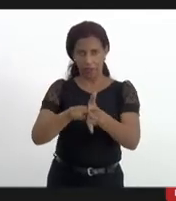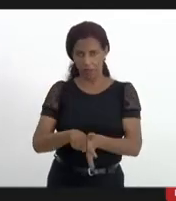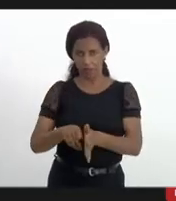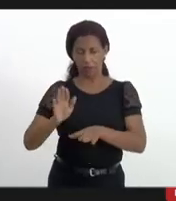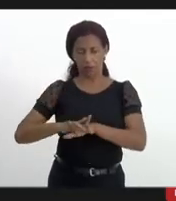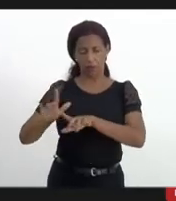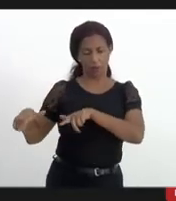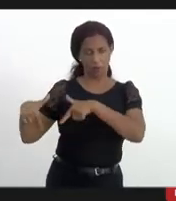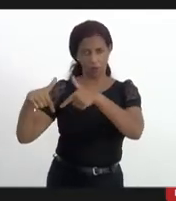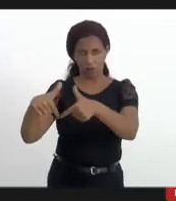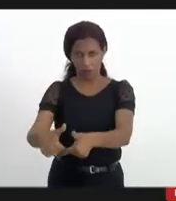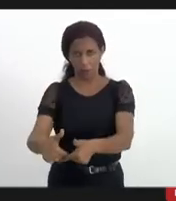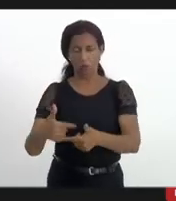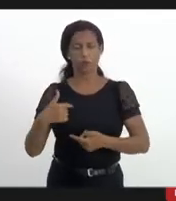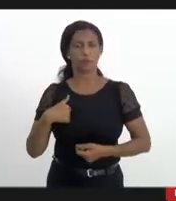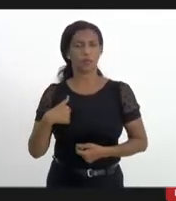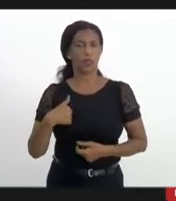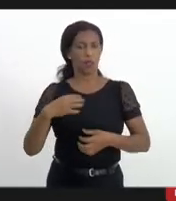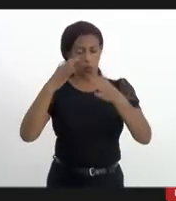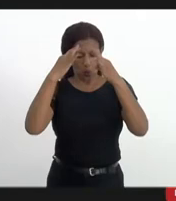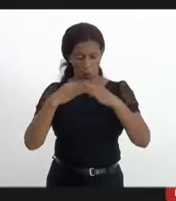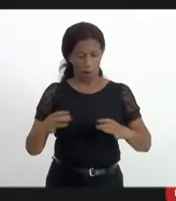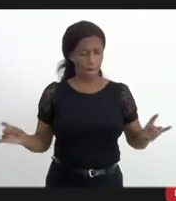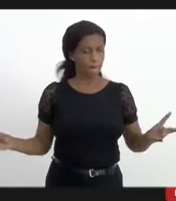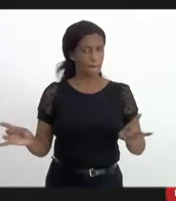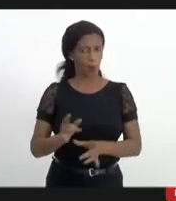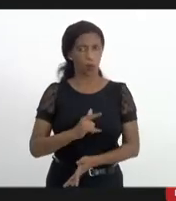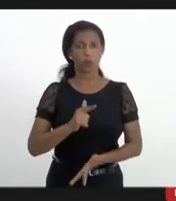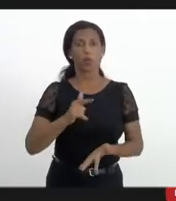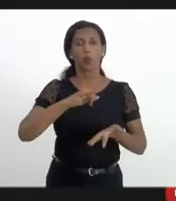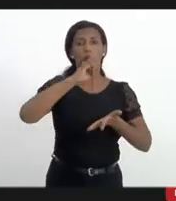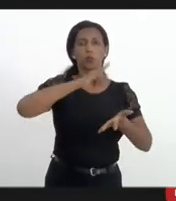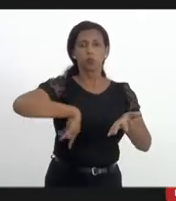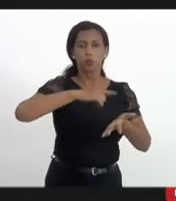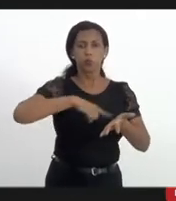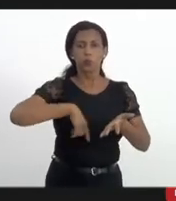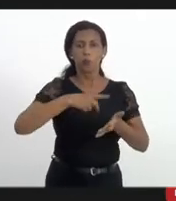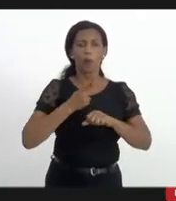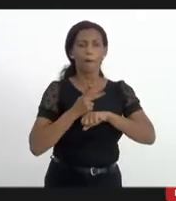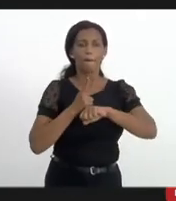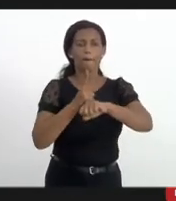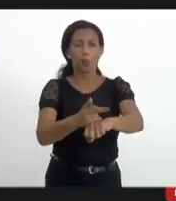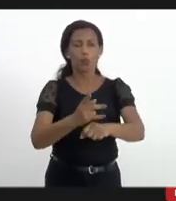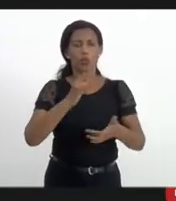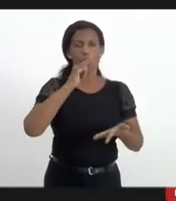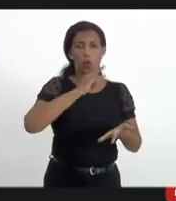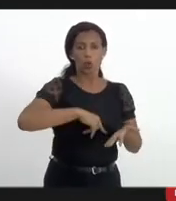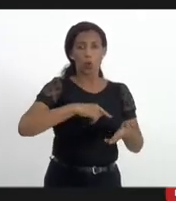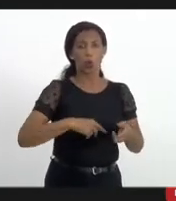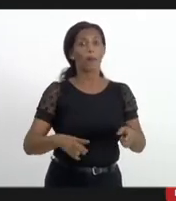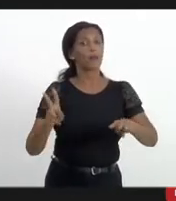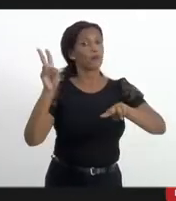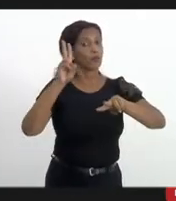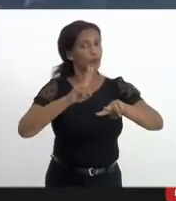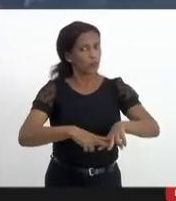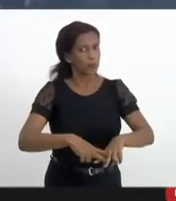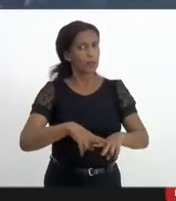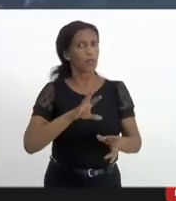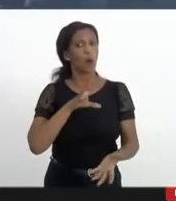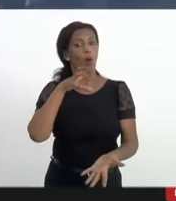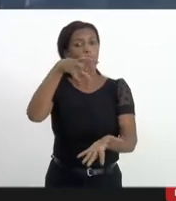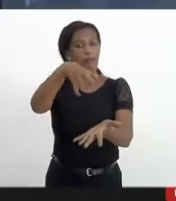devidamente munida dos respectivos mandados de busca e de prisão dentro da localidade. Nesse caso específico,